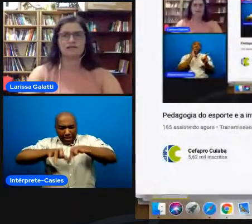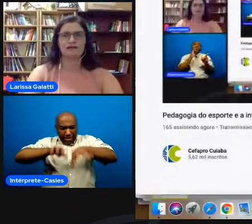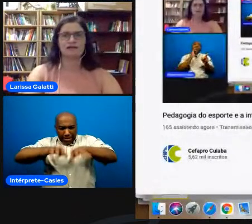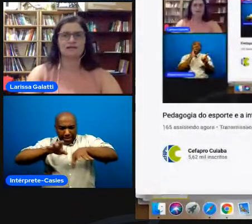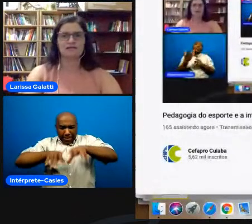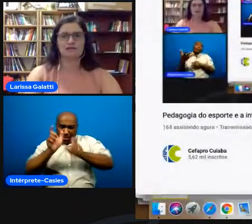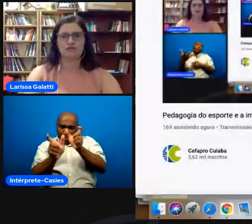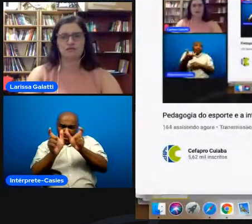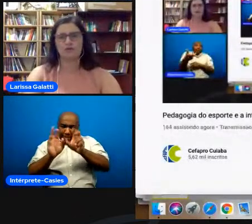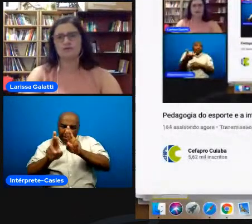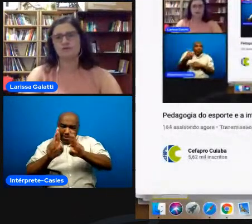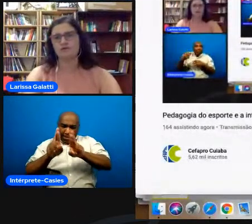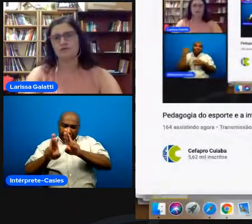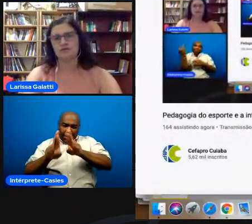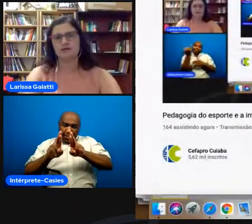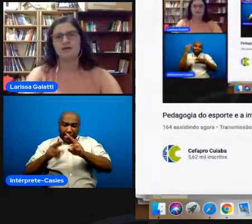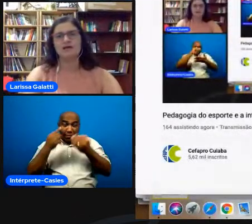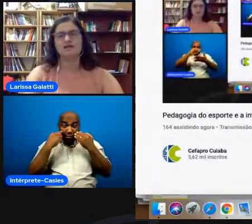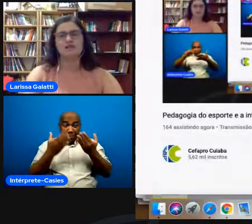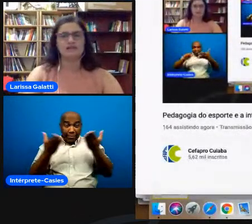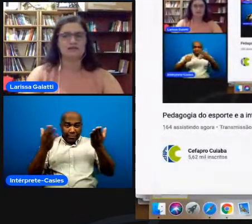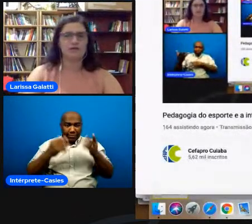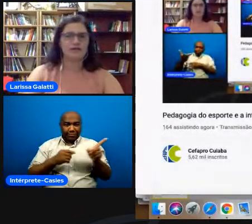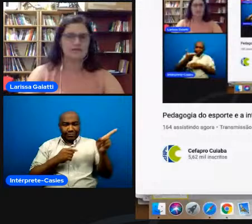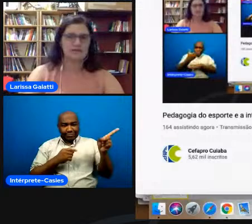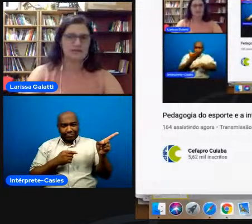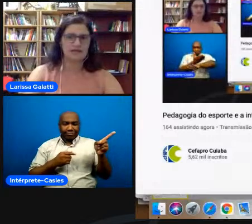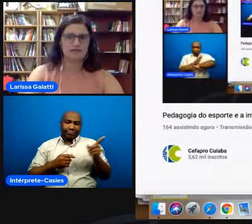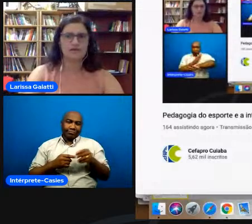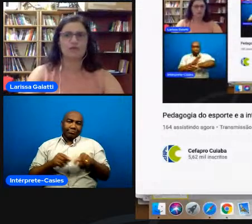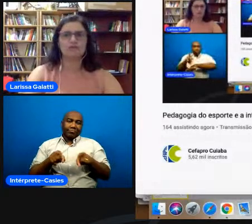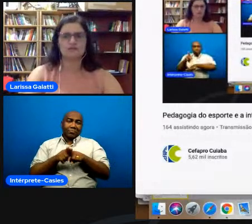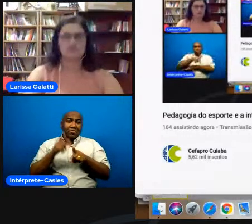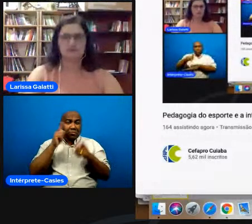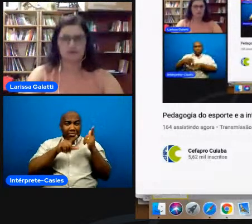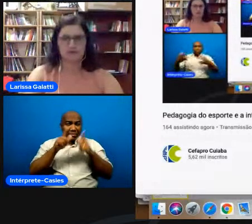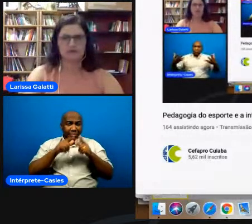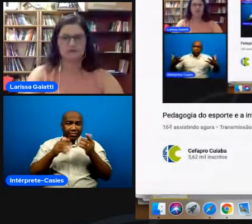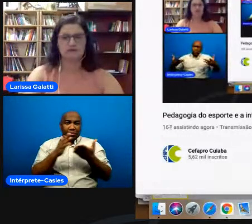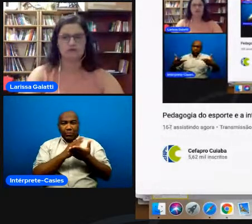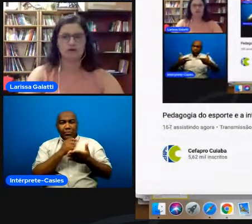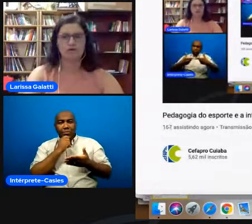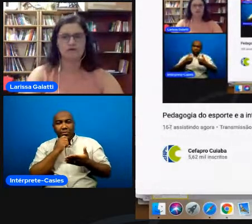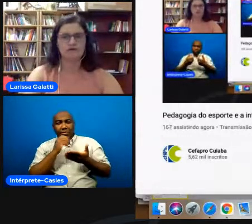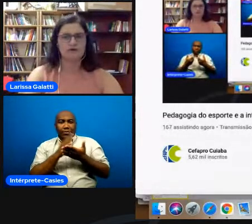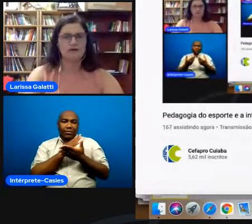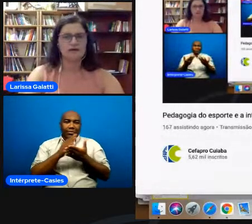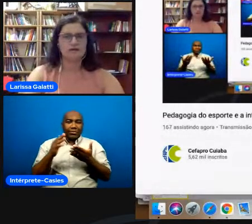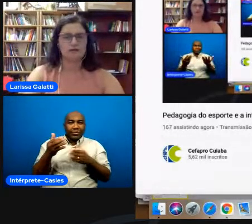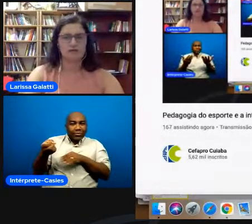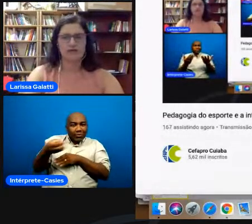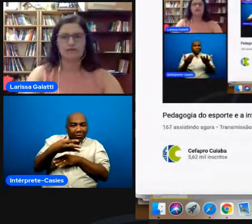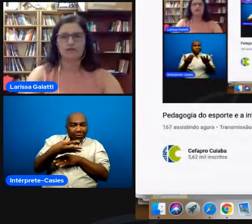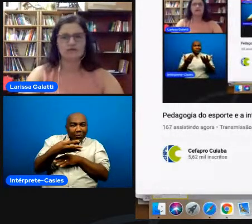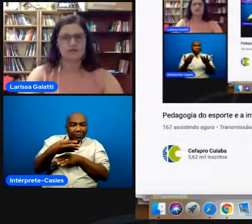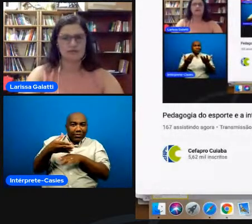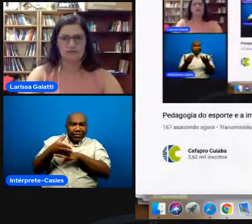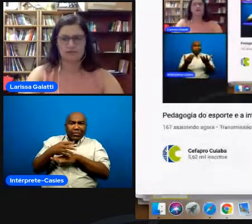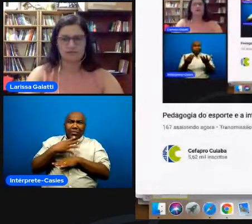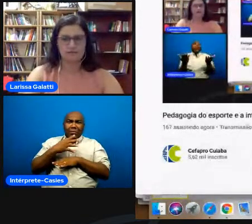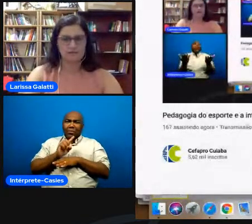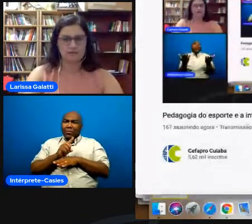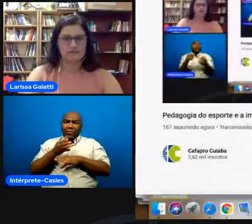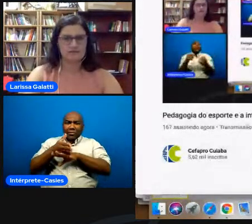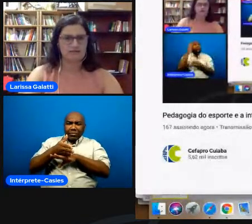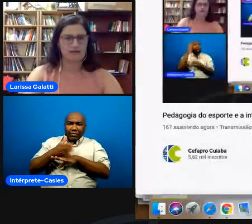acessar né? esses recursos para algumas pessoas já estão mais presentes para outras pessoas ainda são novos então quem não conseguir